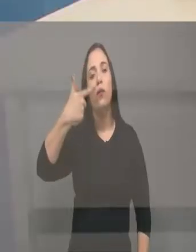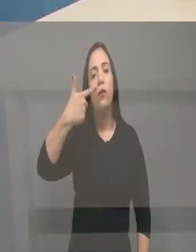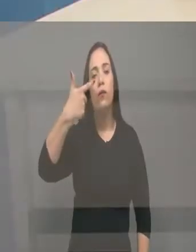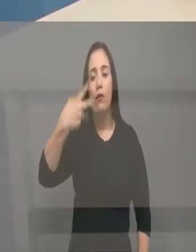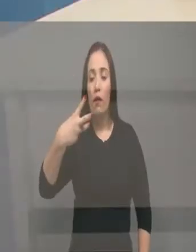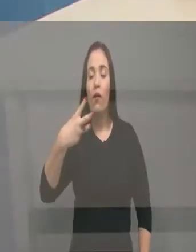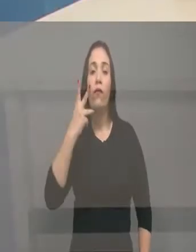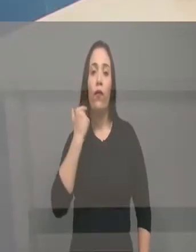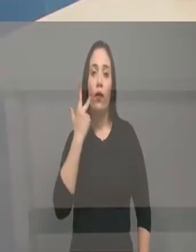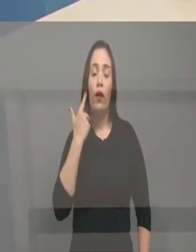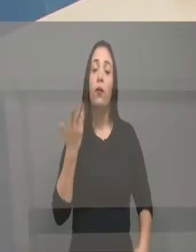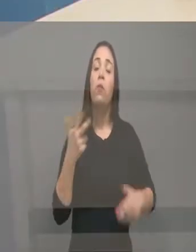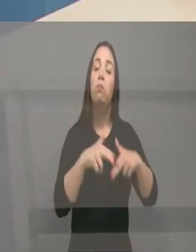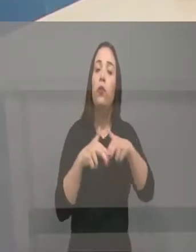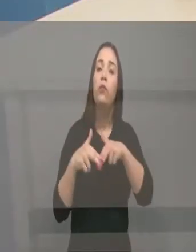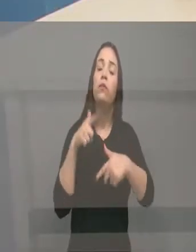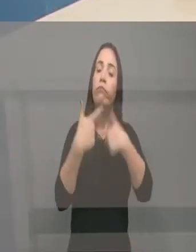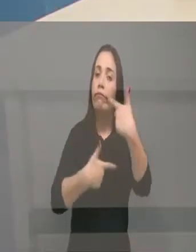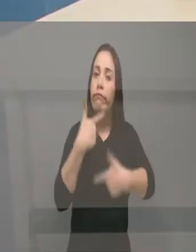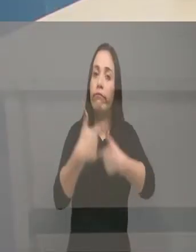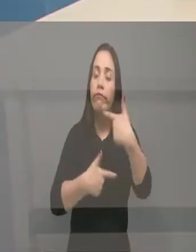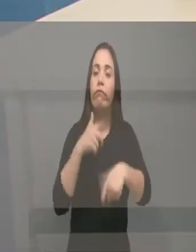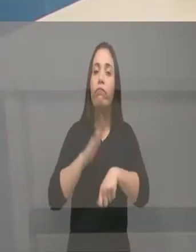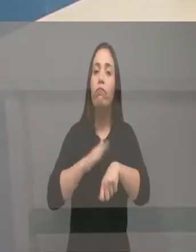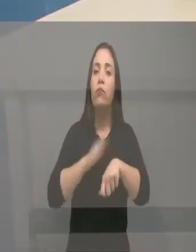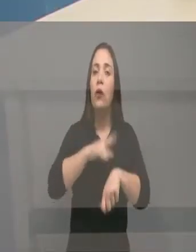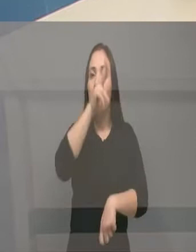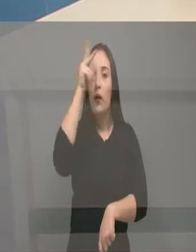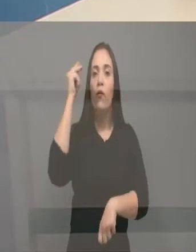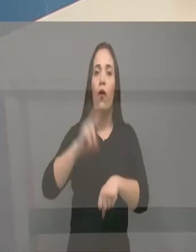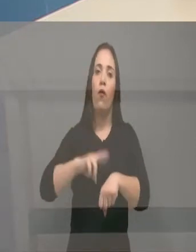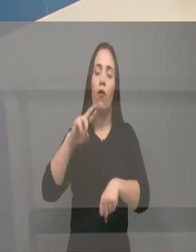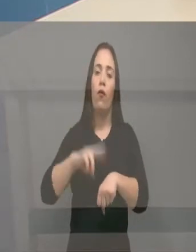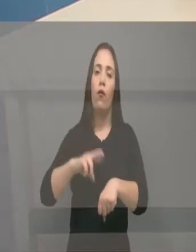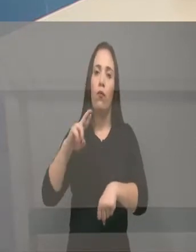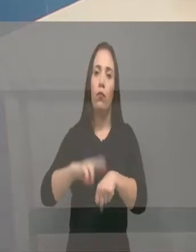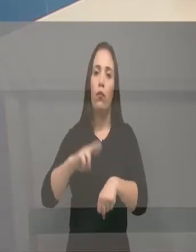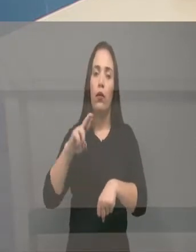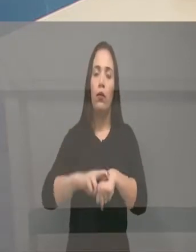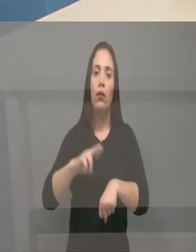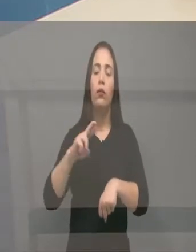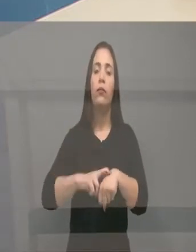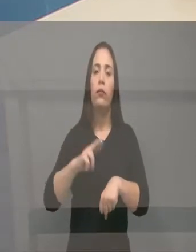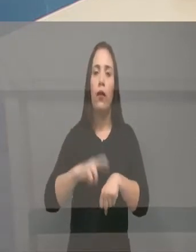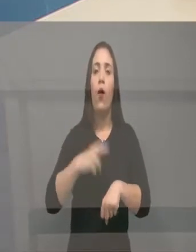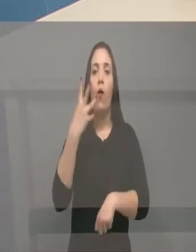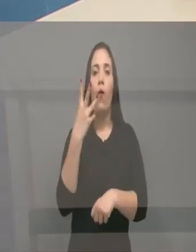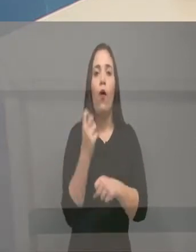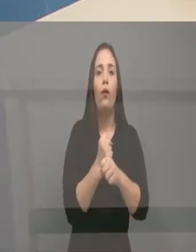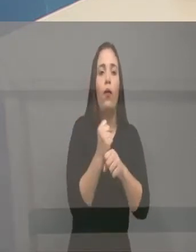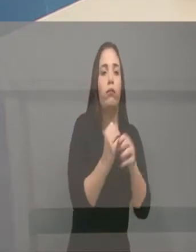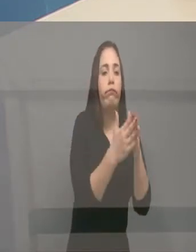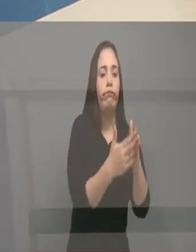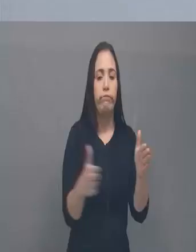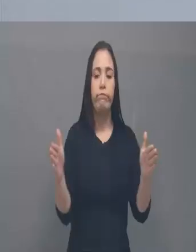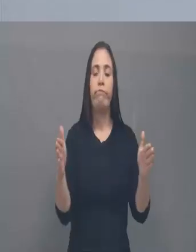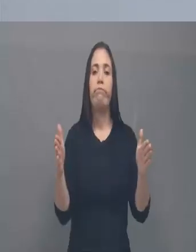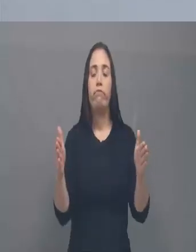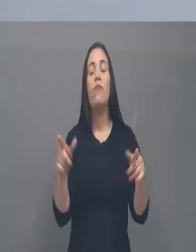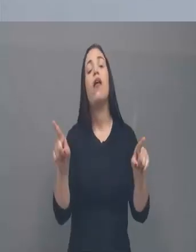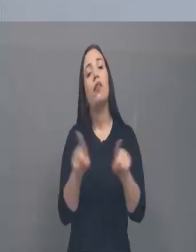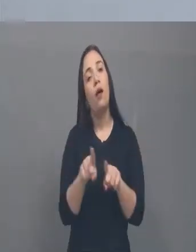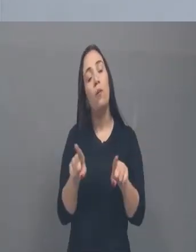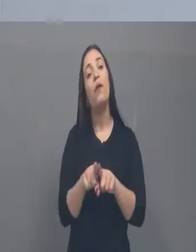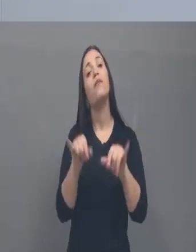Acho que tem melhor. Isso é fruto de um trabalho do prefeito Roberto Claudio. E são nesses quatro anos que isso mudou. Fazendo mais